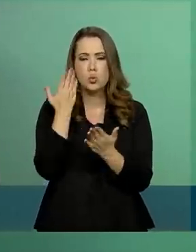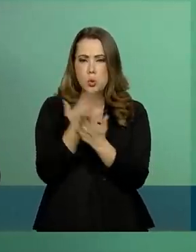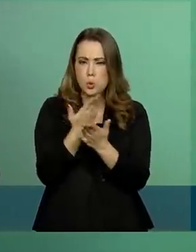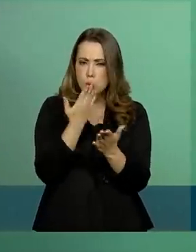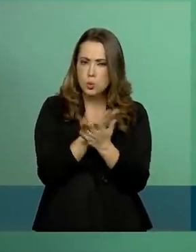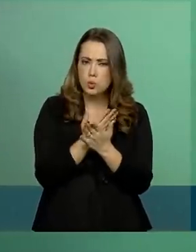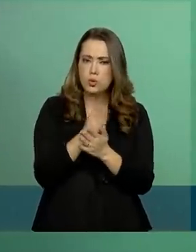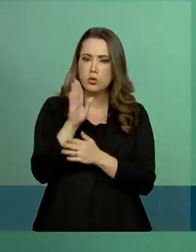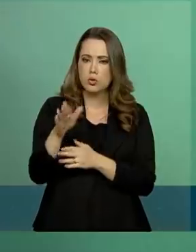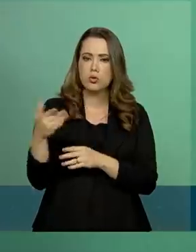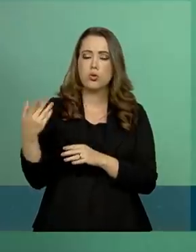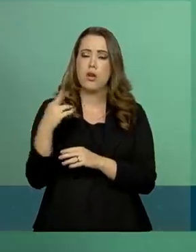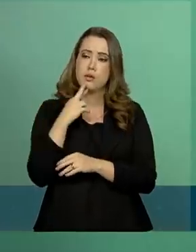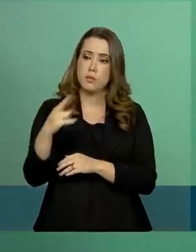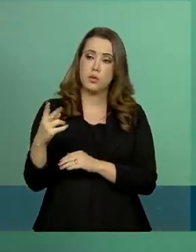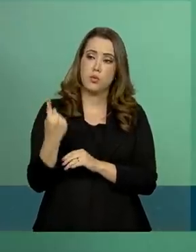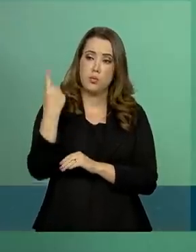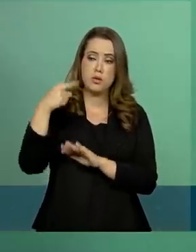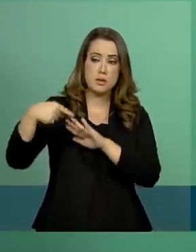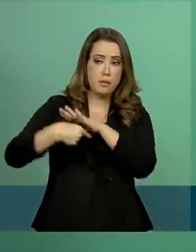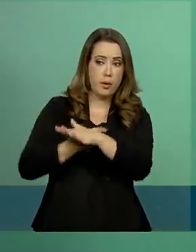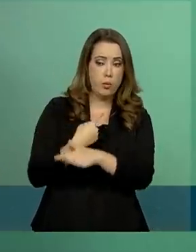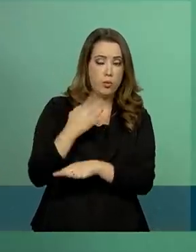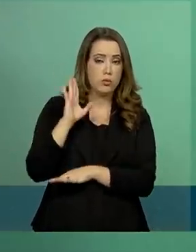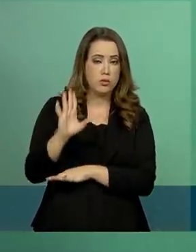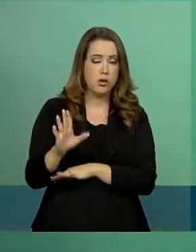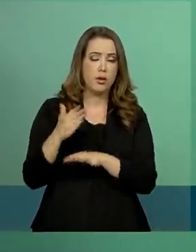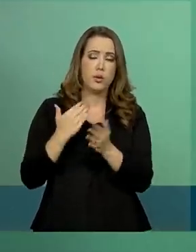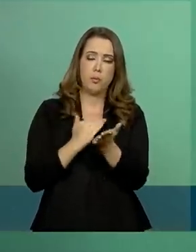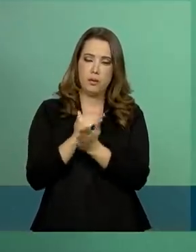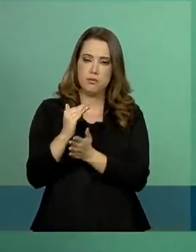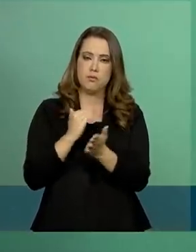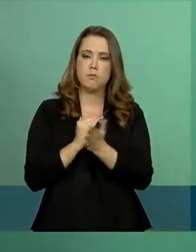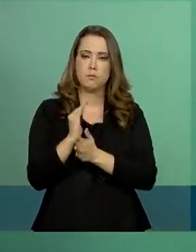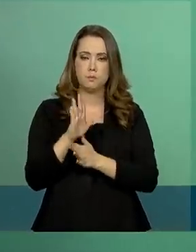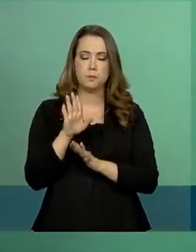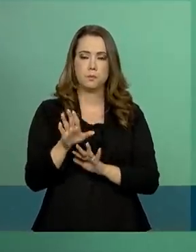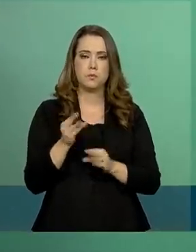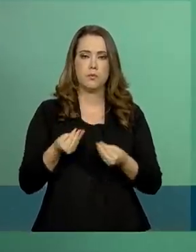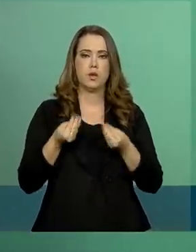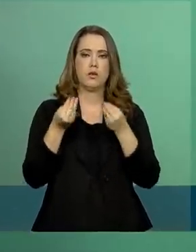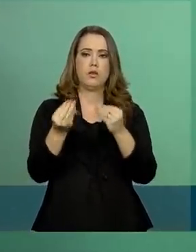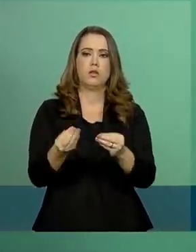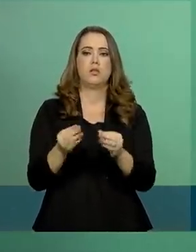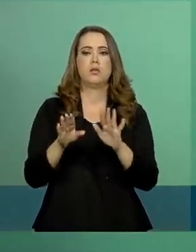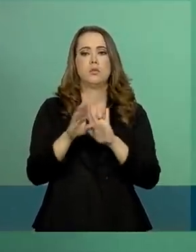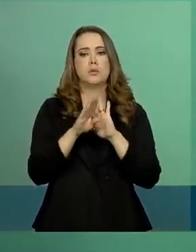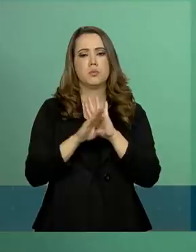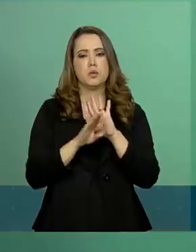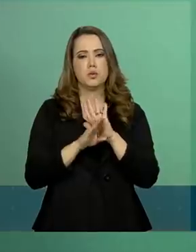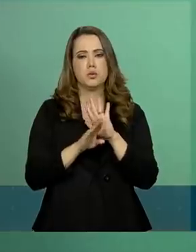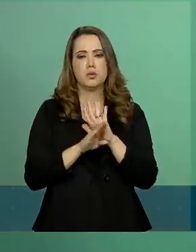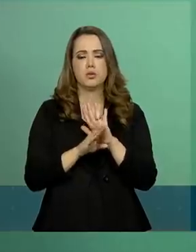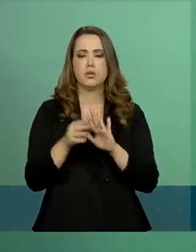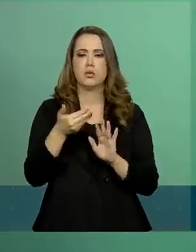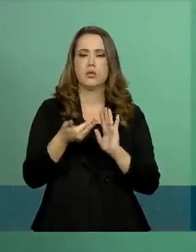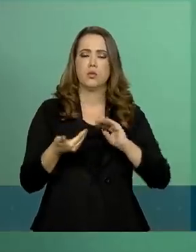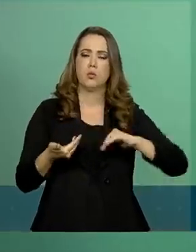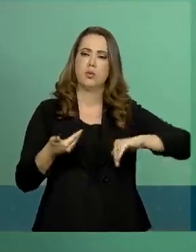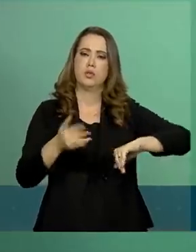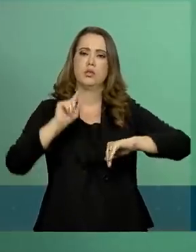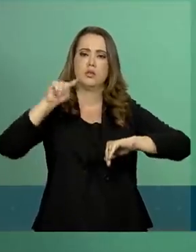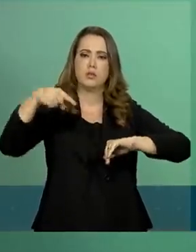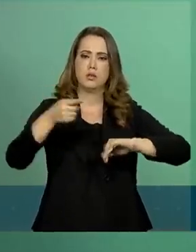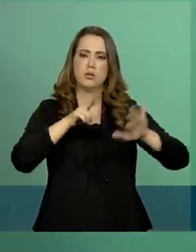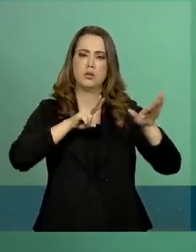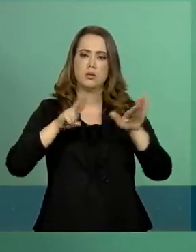perguntas que nos foram encaminhadas, e vai, a princípio, encaminhar esse projeto ao Congresso na semana que vem.